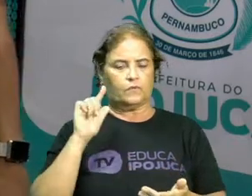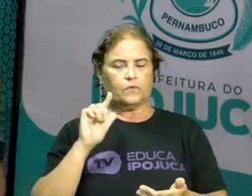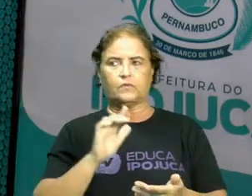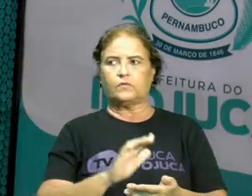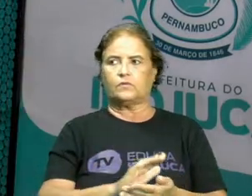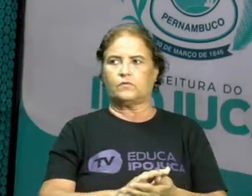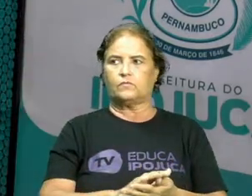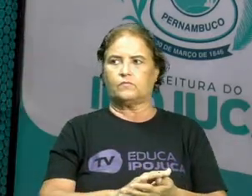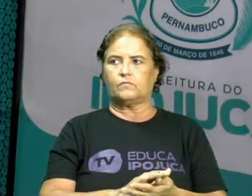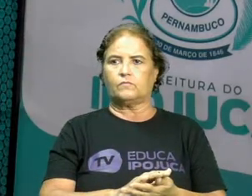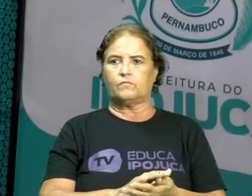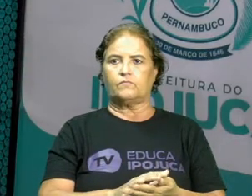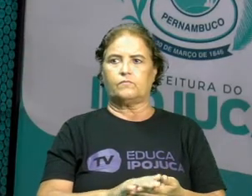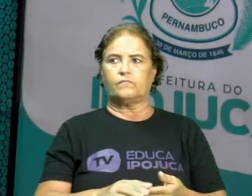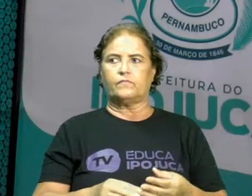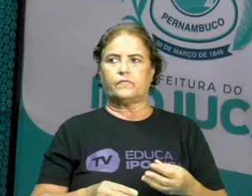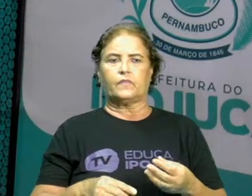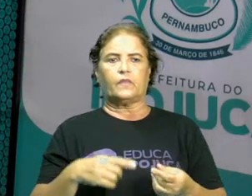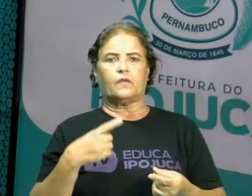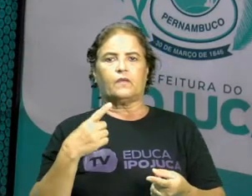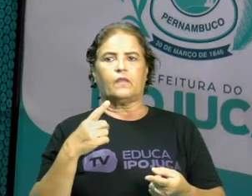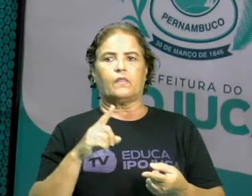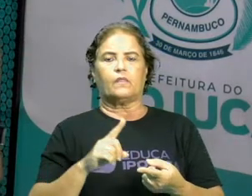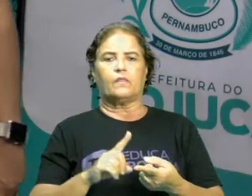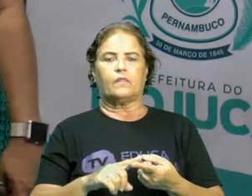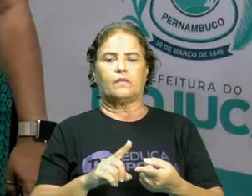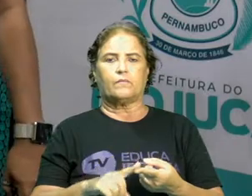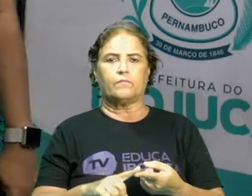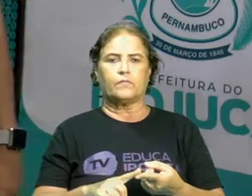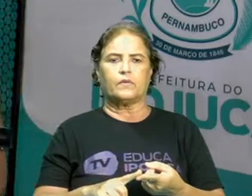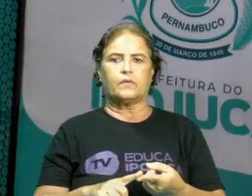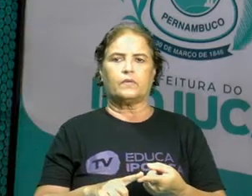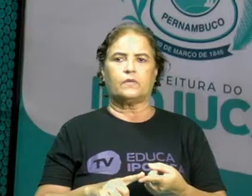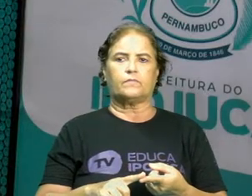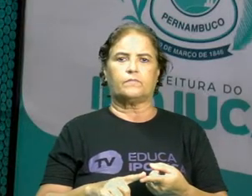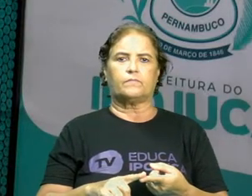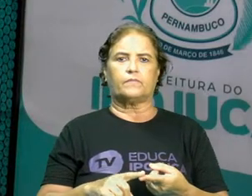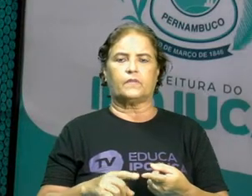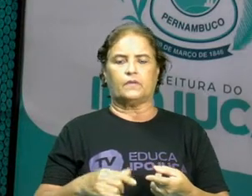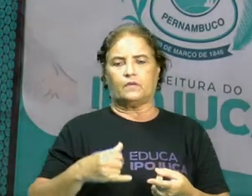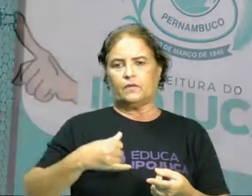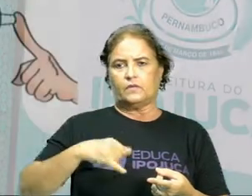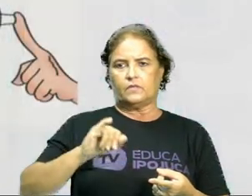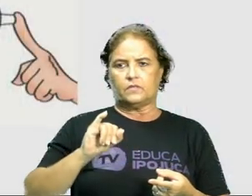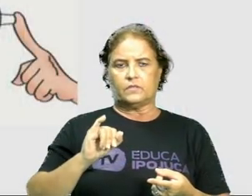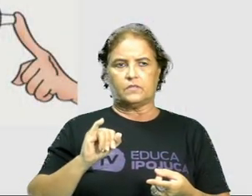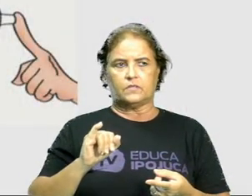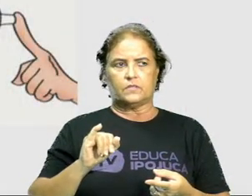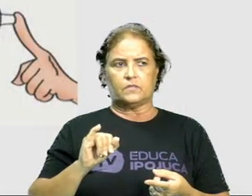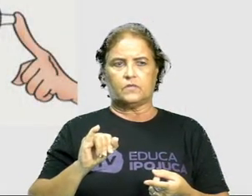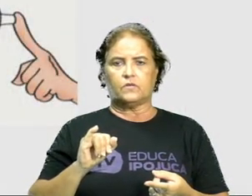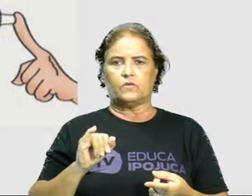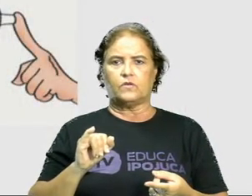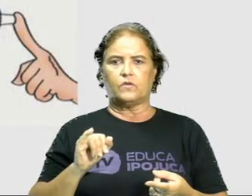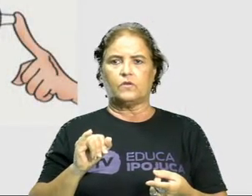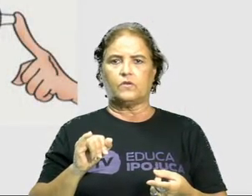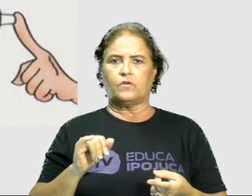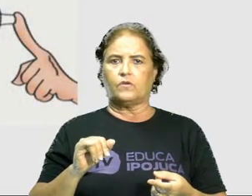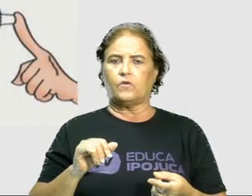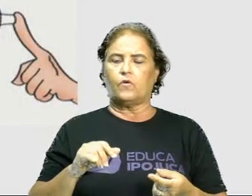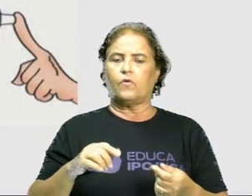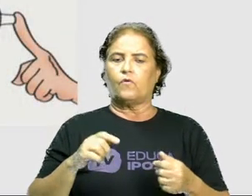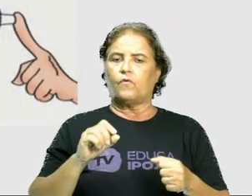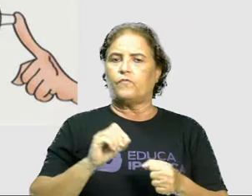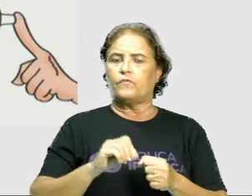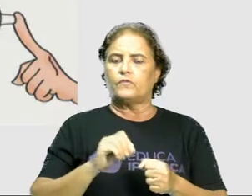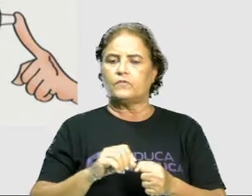que eu tenho é a compressibilidade. Ou seja, se eu aplicar uma determinada força